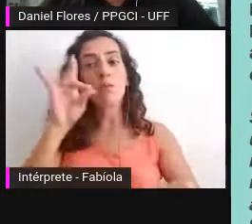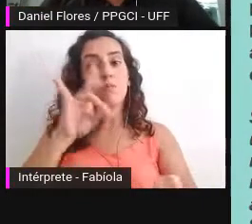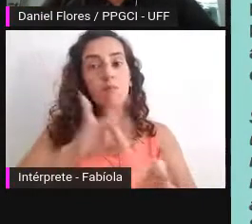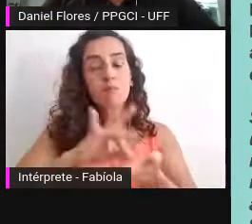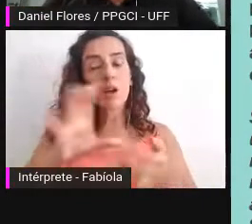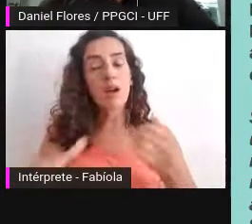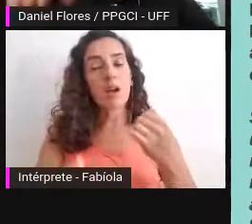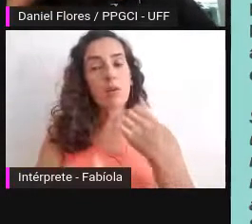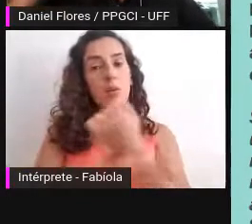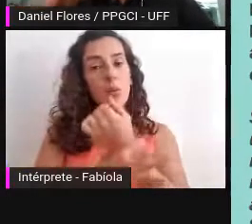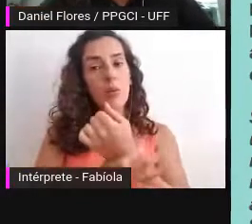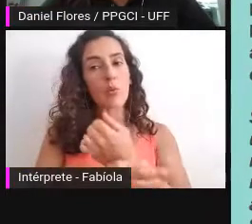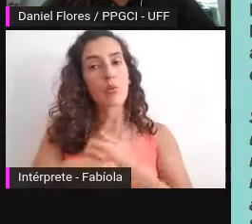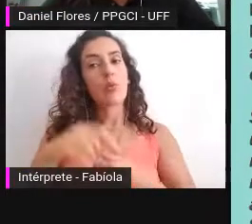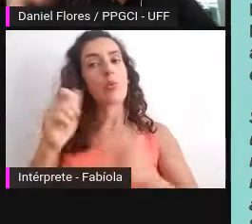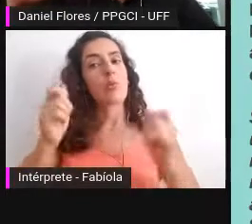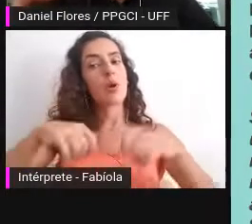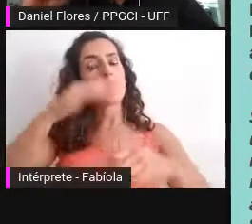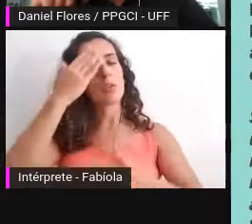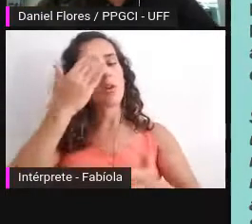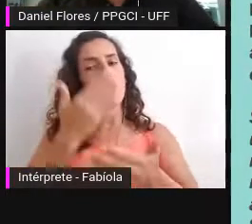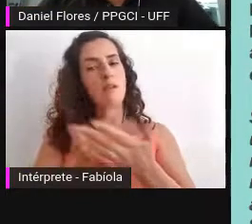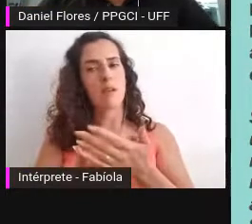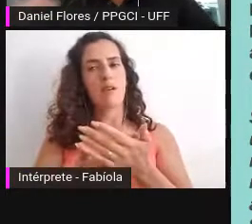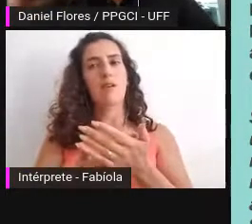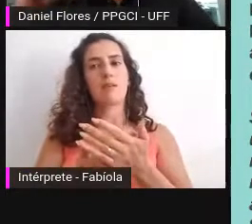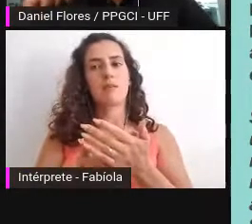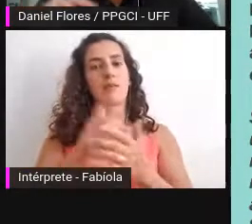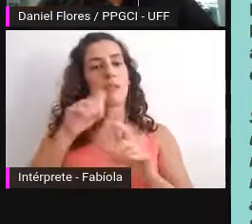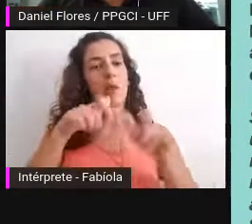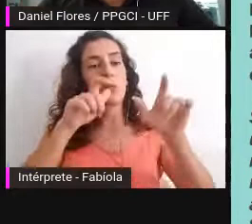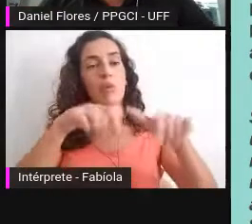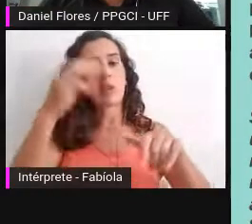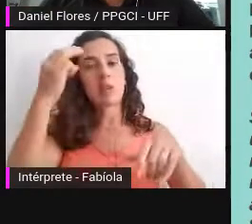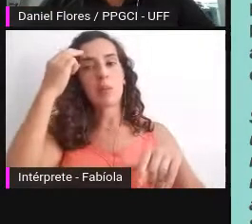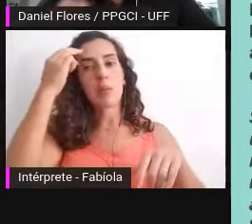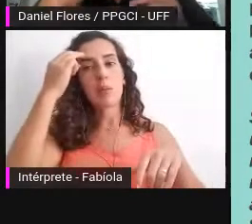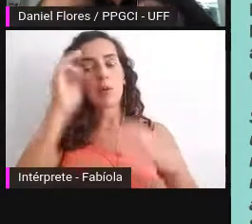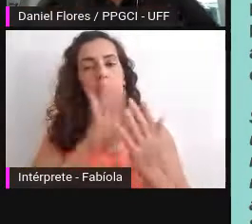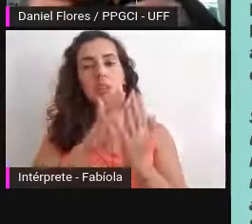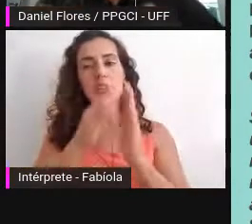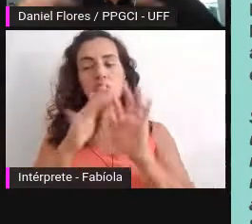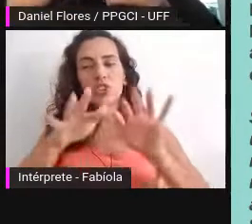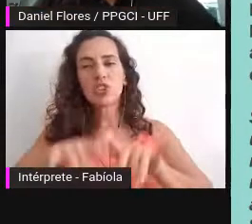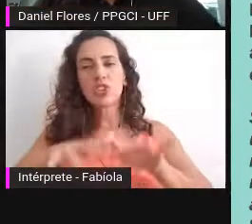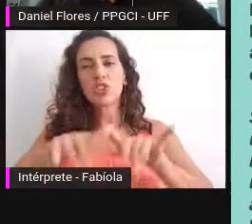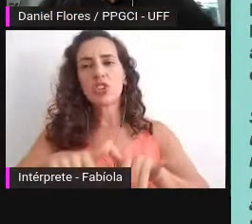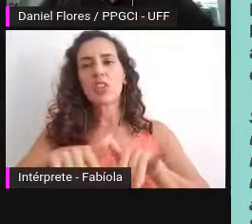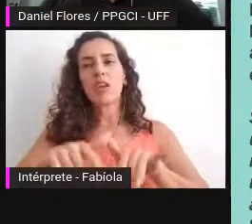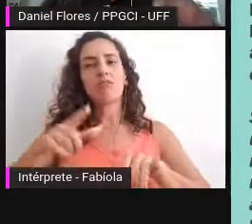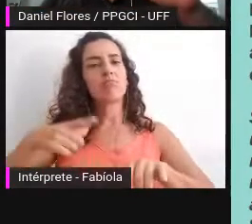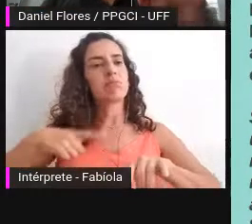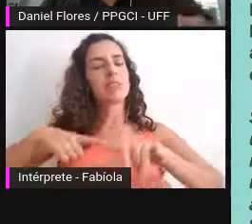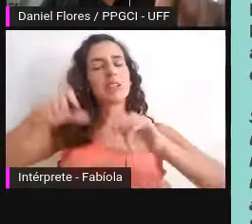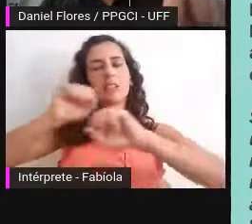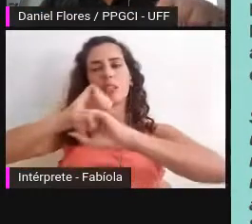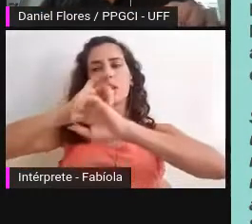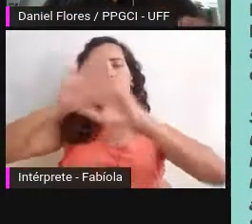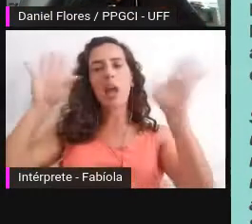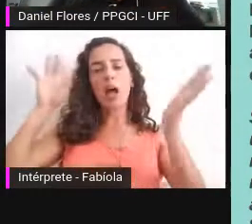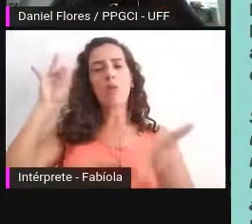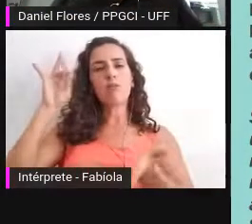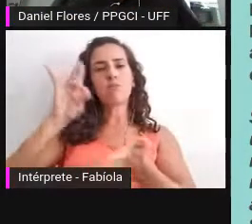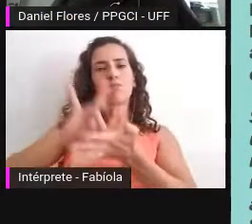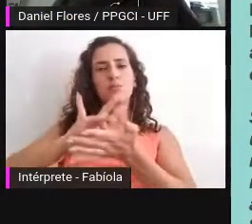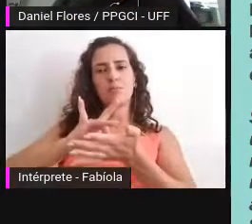e confiáveis lugares de memória digital transparente aquilo que